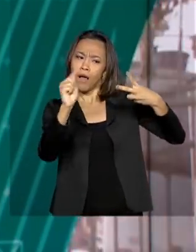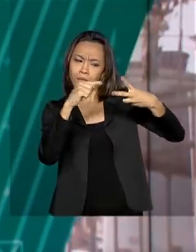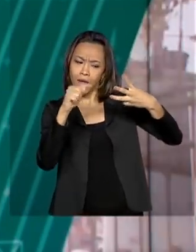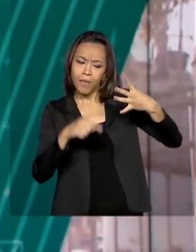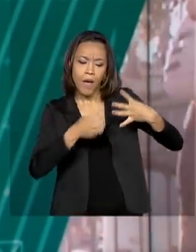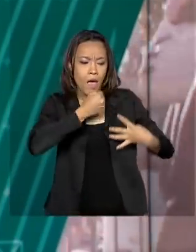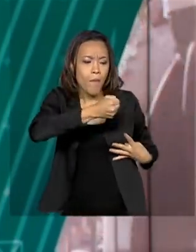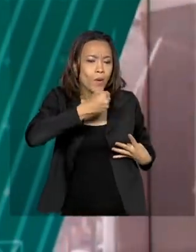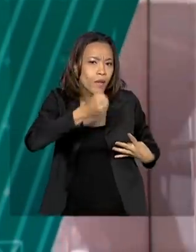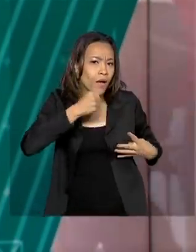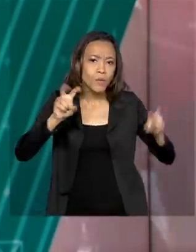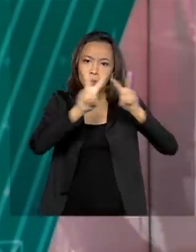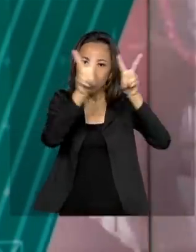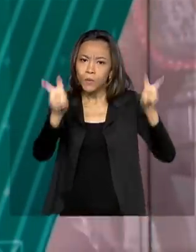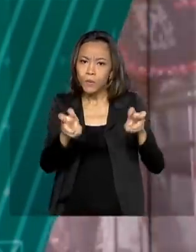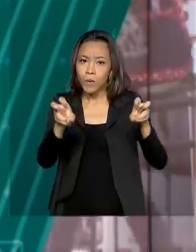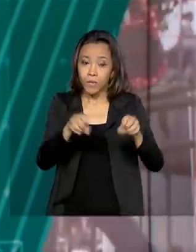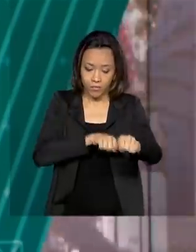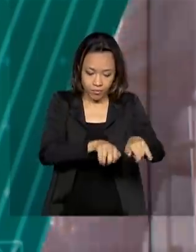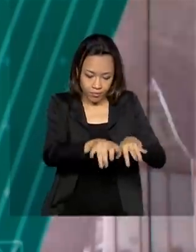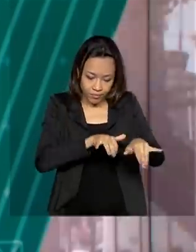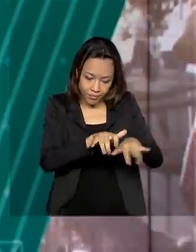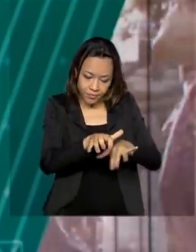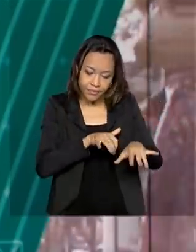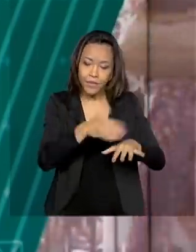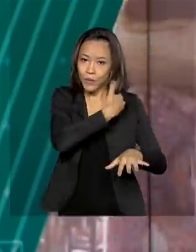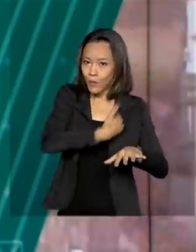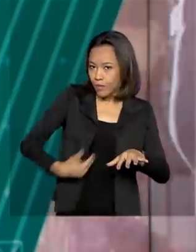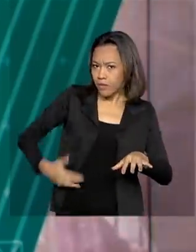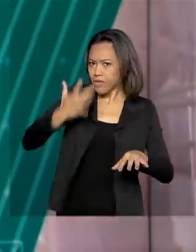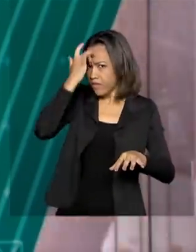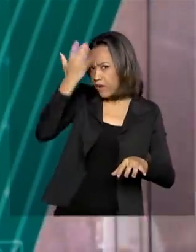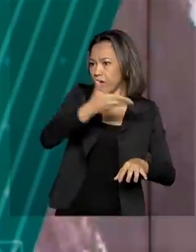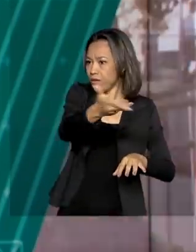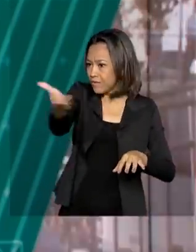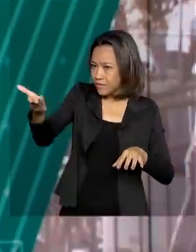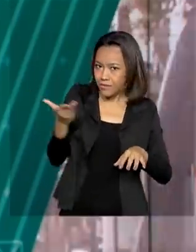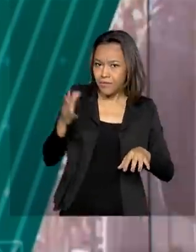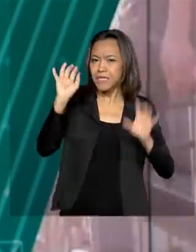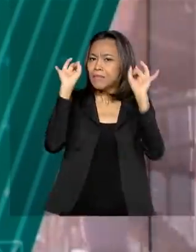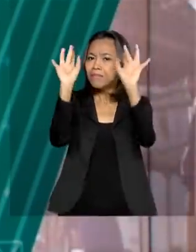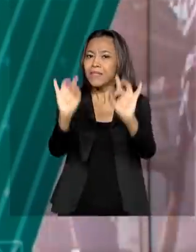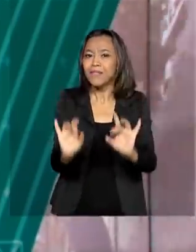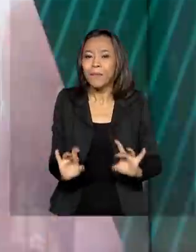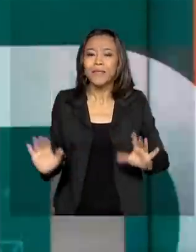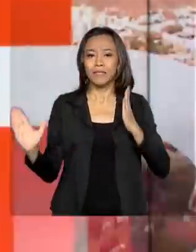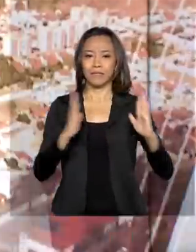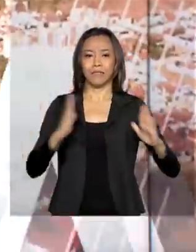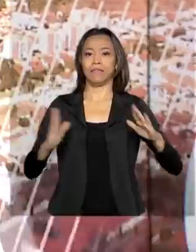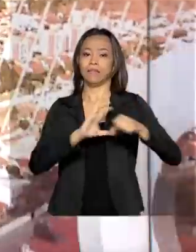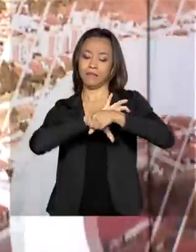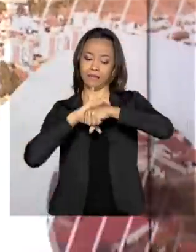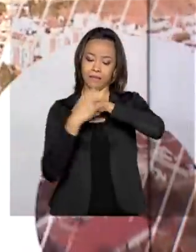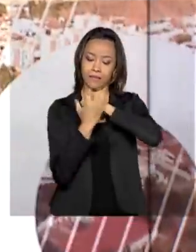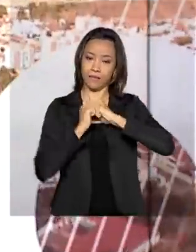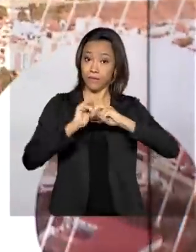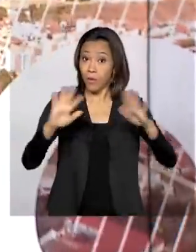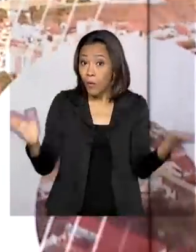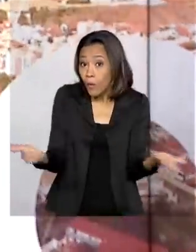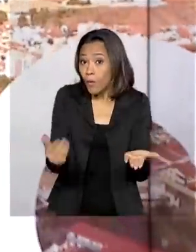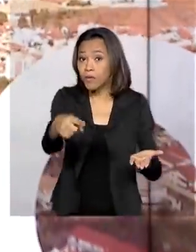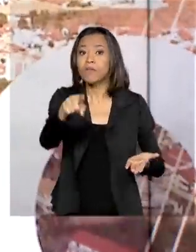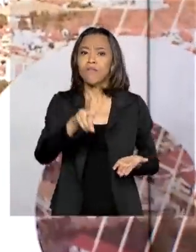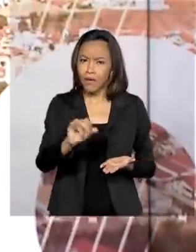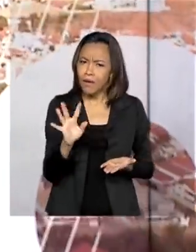digitalização de serviços do governo, para facilitar a vida do cidadão, especialmente em tempos de pandemia. Hoje você vai